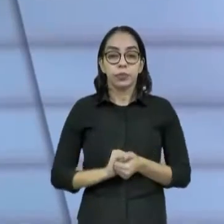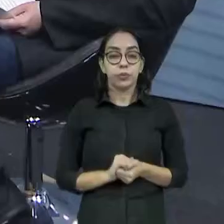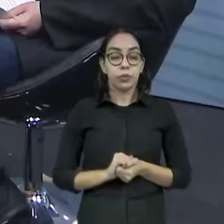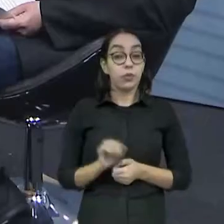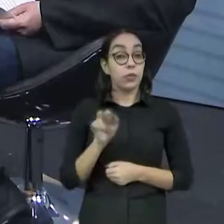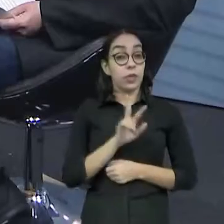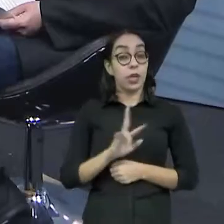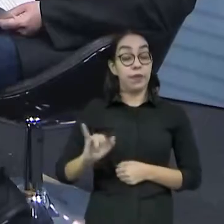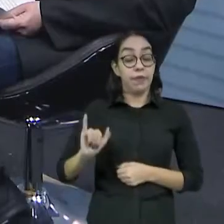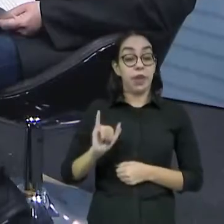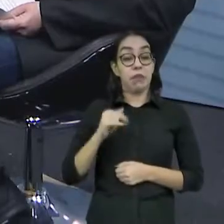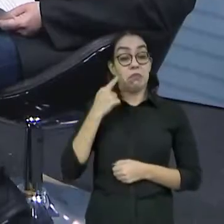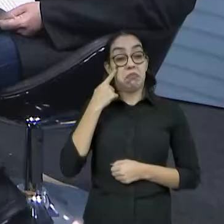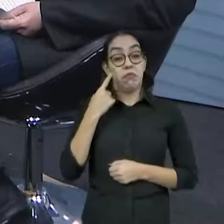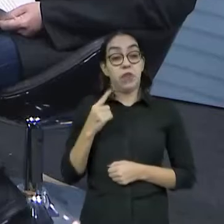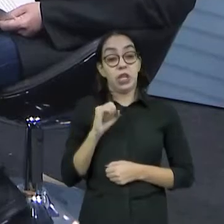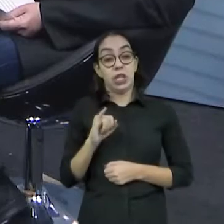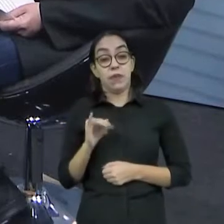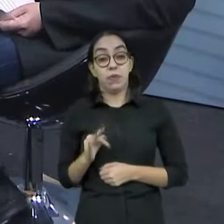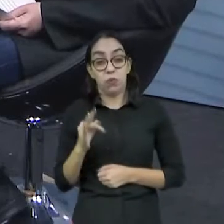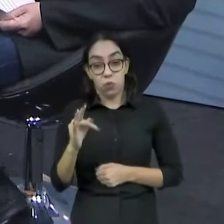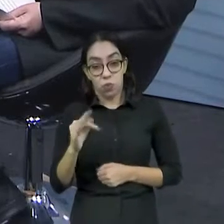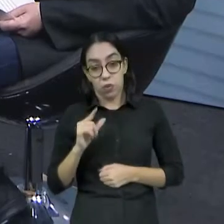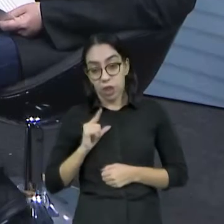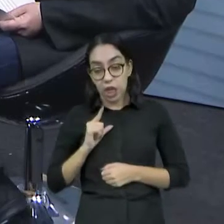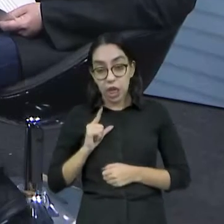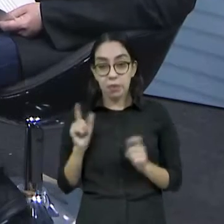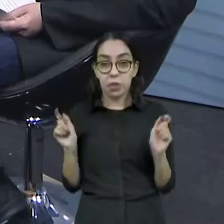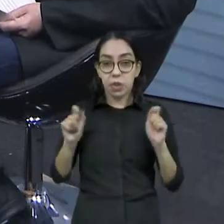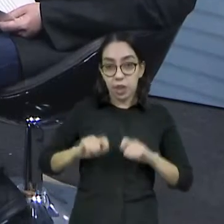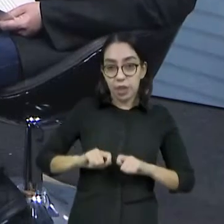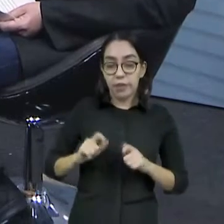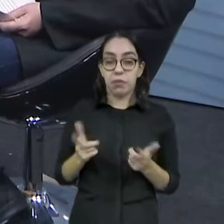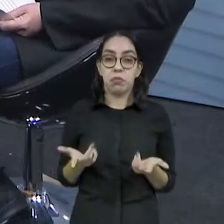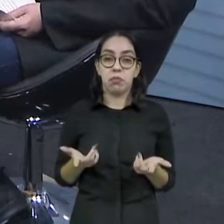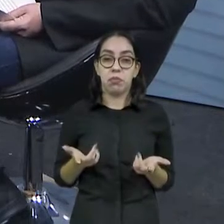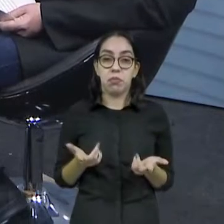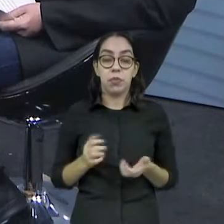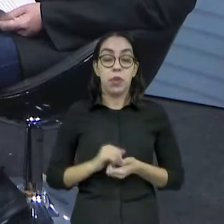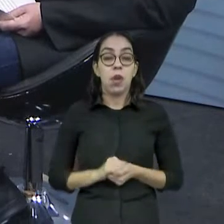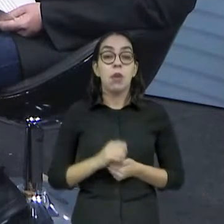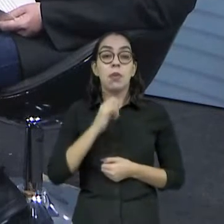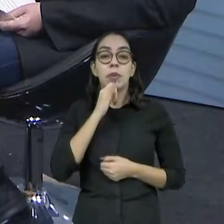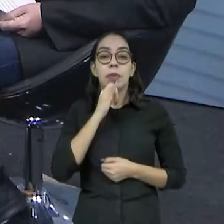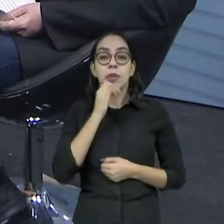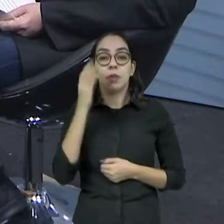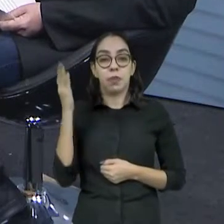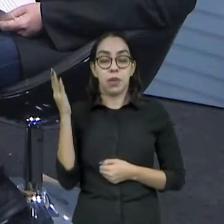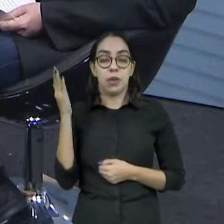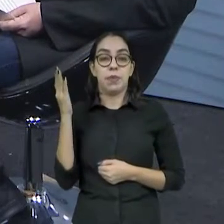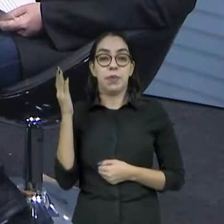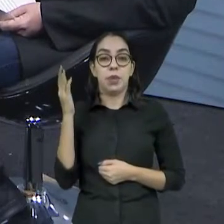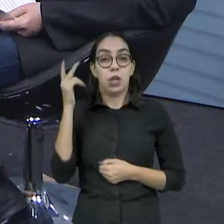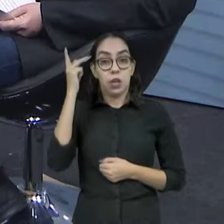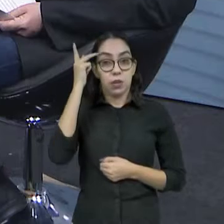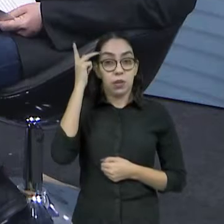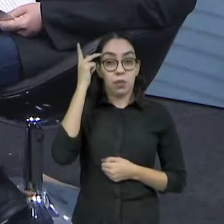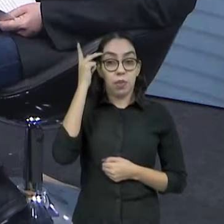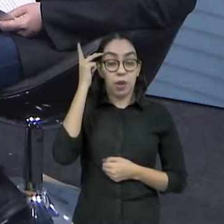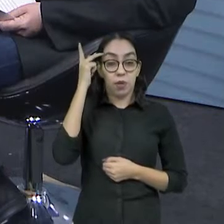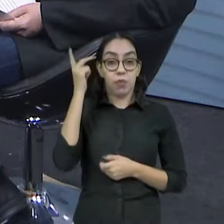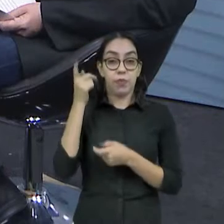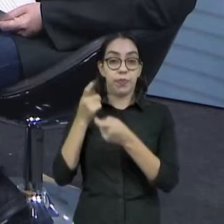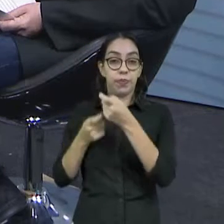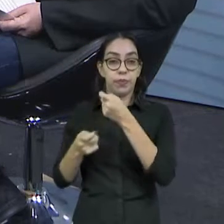ele vai olhar se o negócio tem futuro, né? Exatamente. Você vê, por exemplo, em São Paulo, a gente tem um mercado de venture cap, de